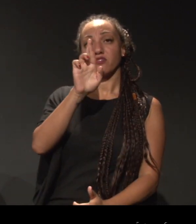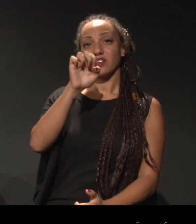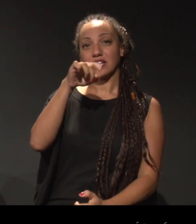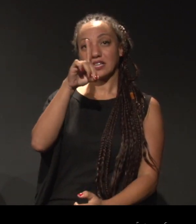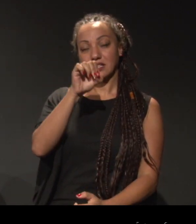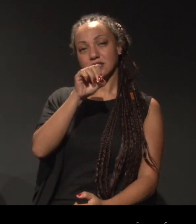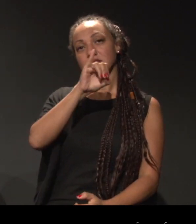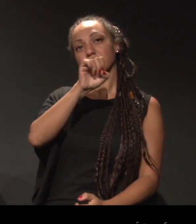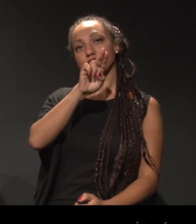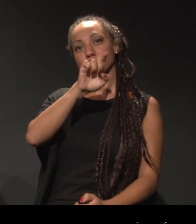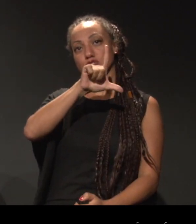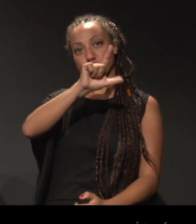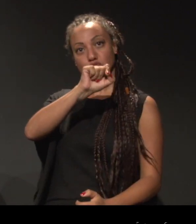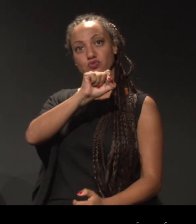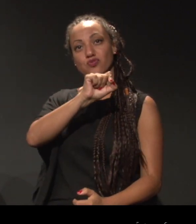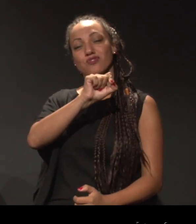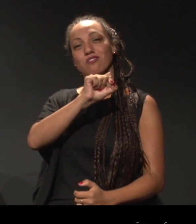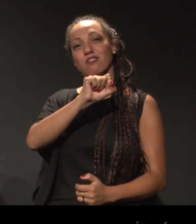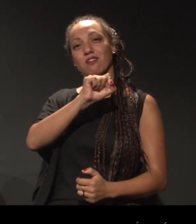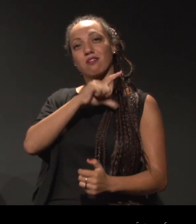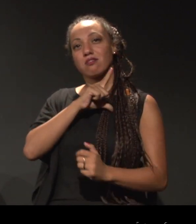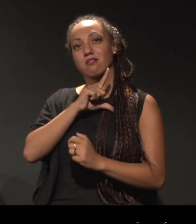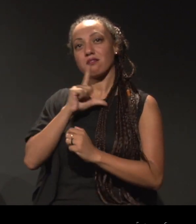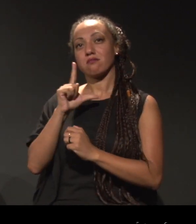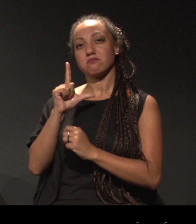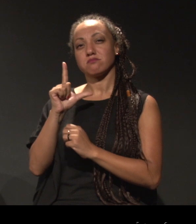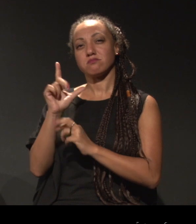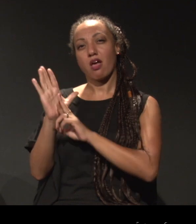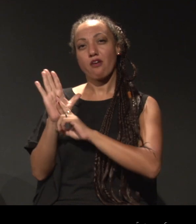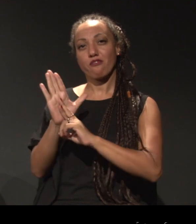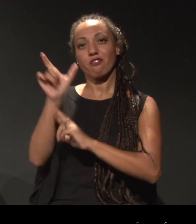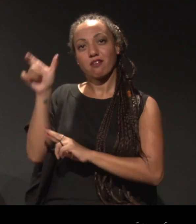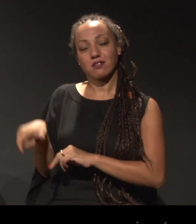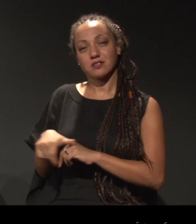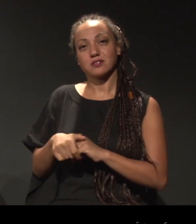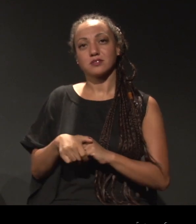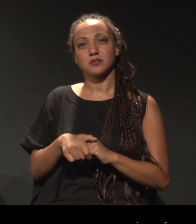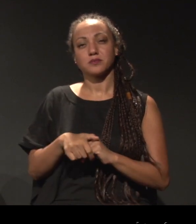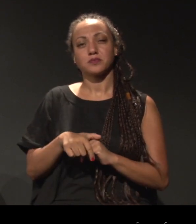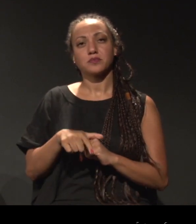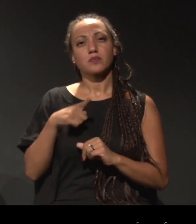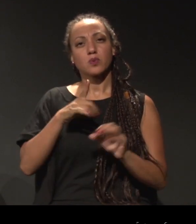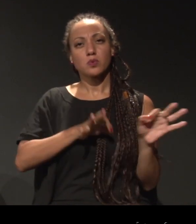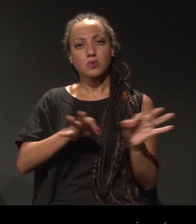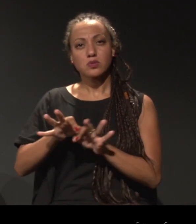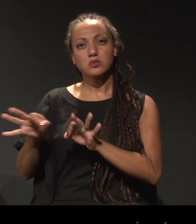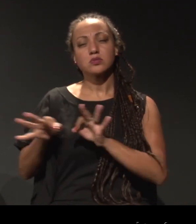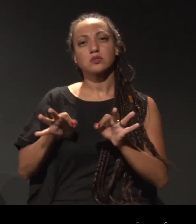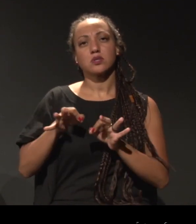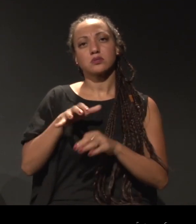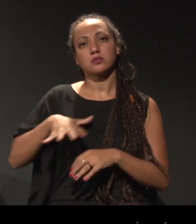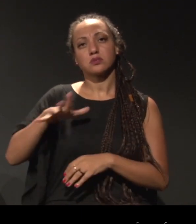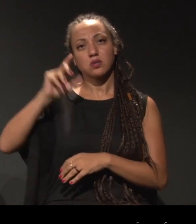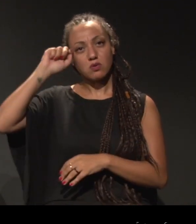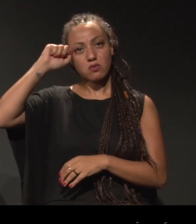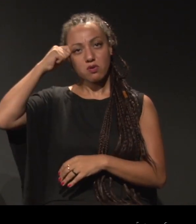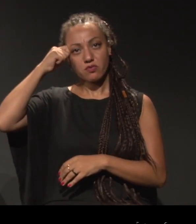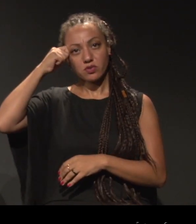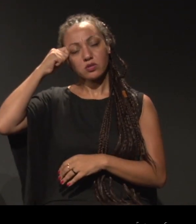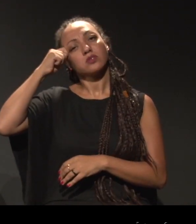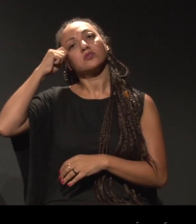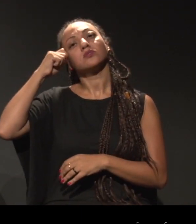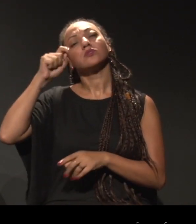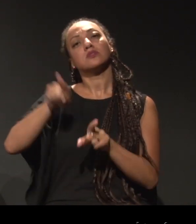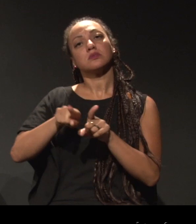E a Leda fala o seguinte. Sublinhar formas basilares e conceitos rítmicos de organização africanos e afro-americanos